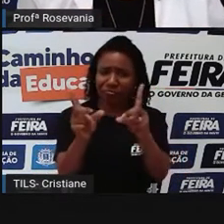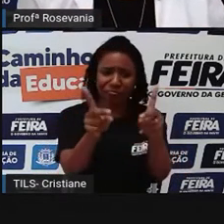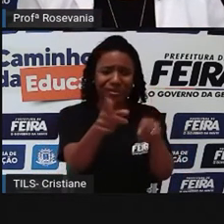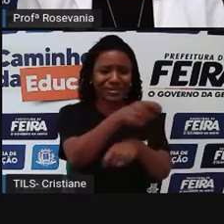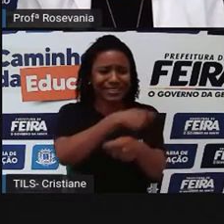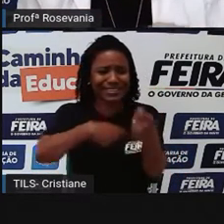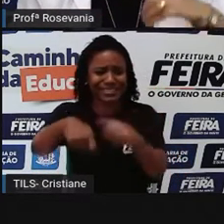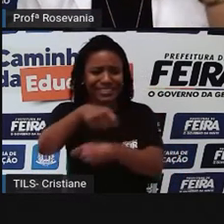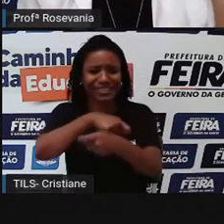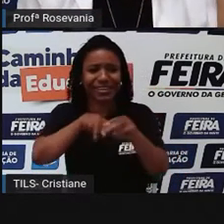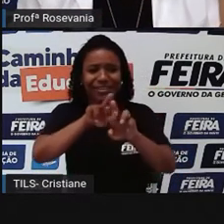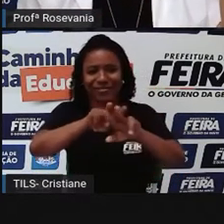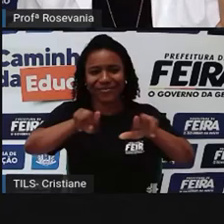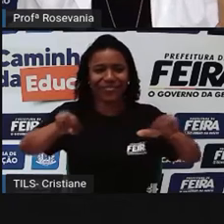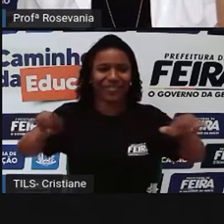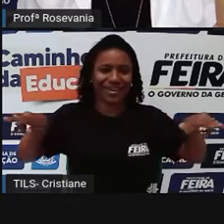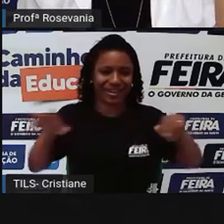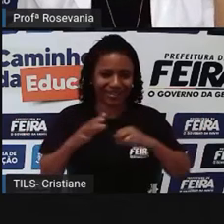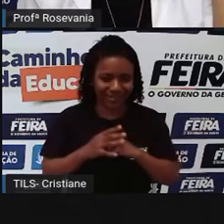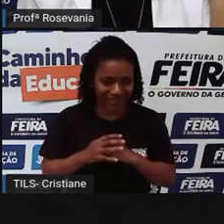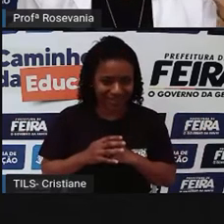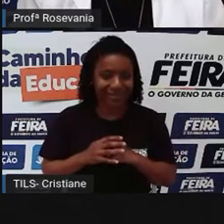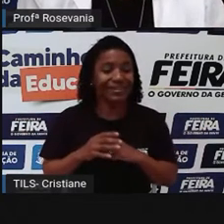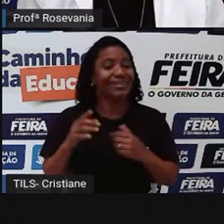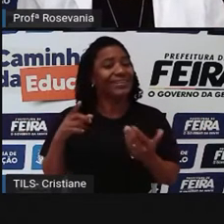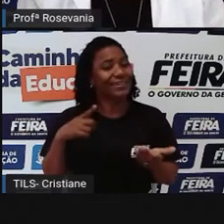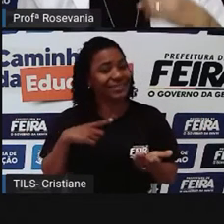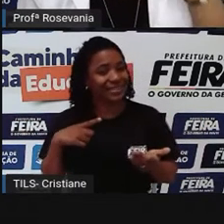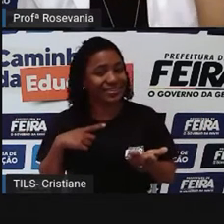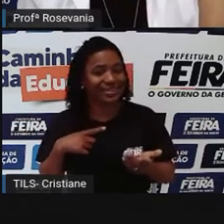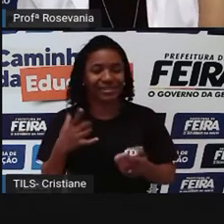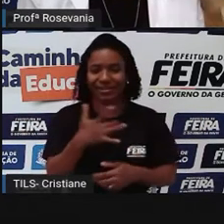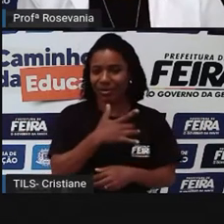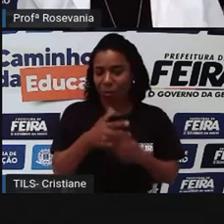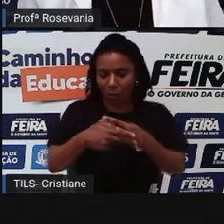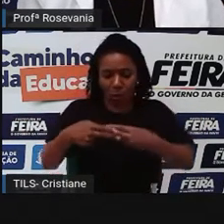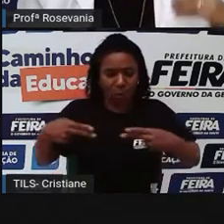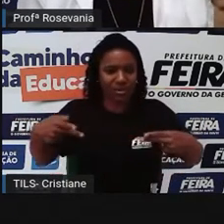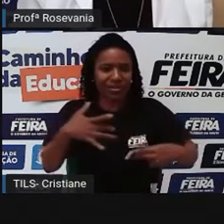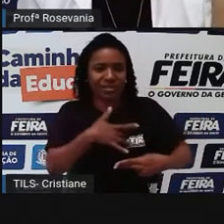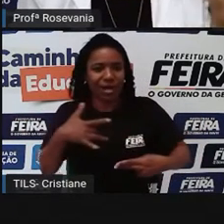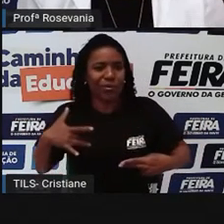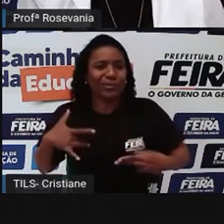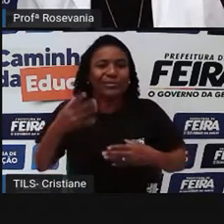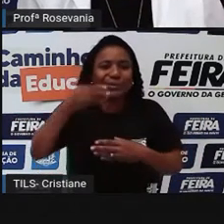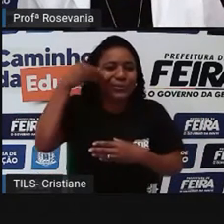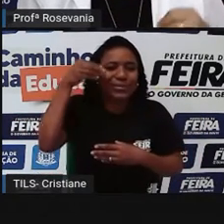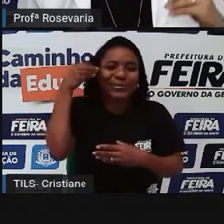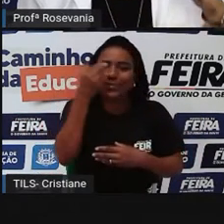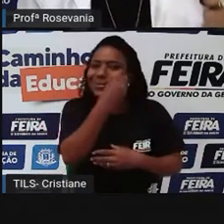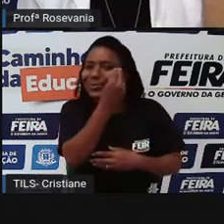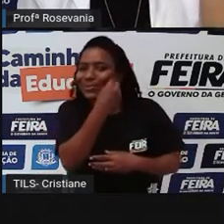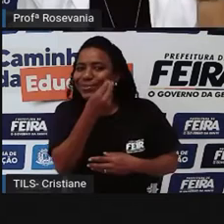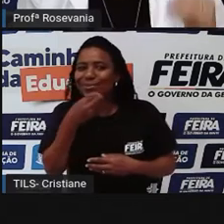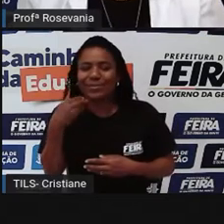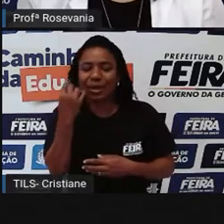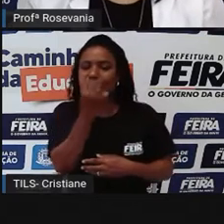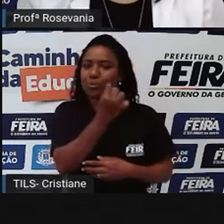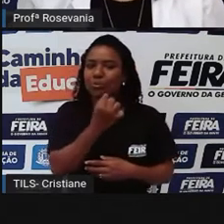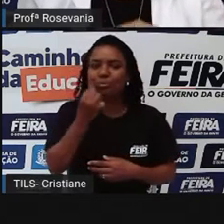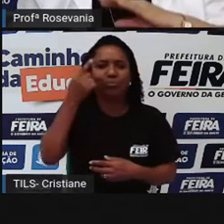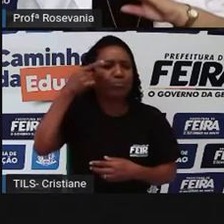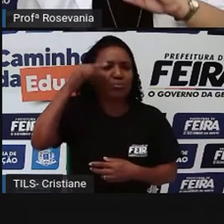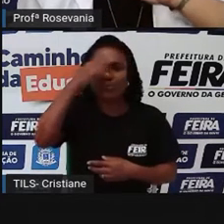tudo mesmo. Desde produtos ligados à área da saúde, à área da beleza, à alimentação, à área